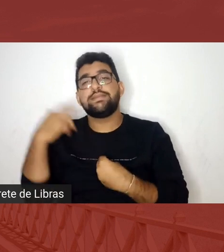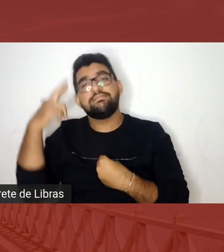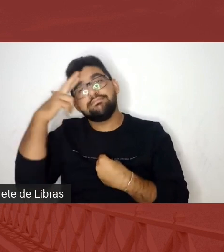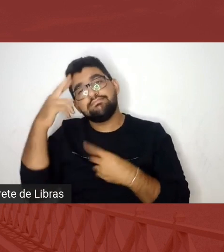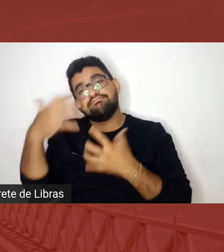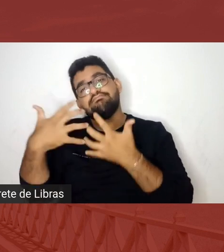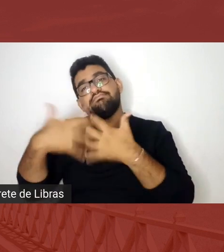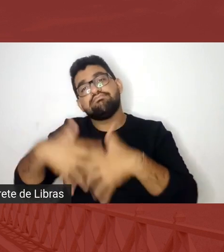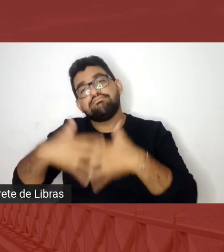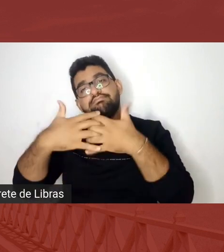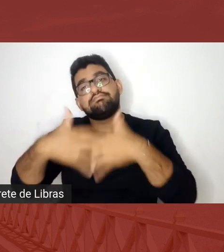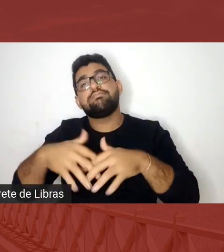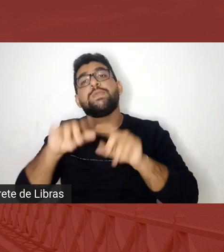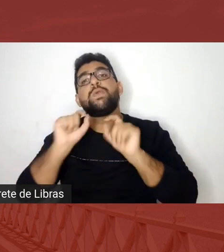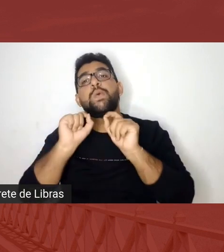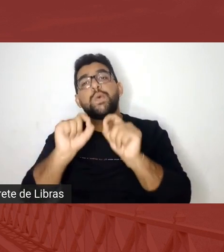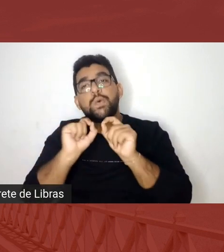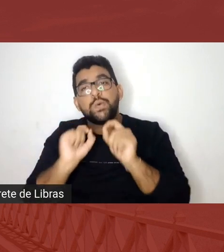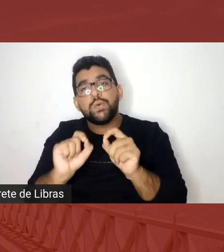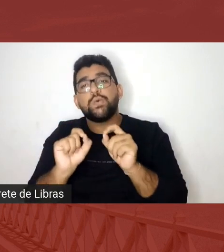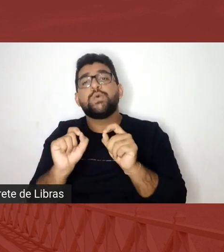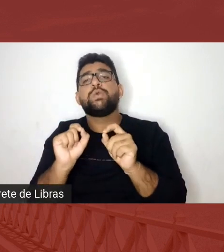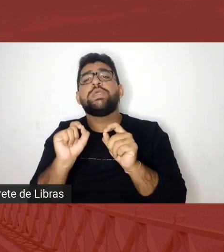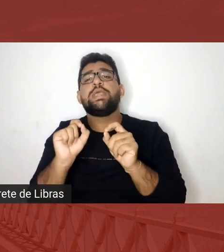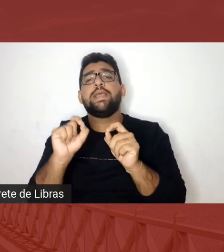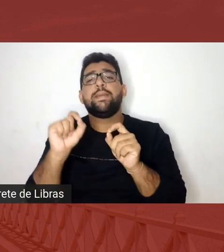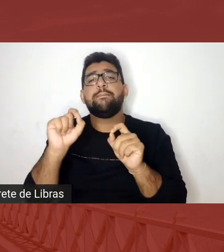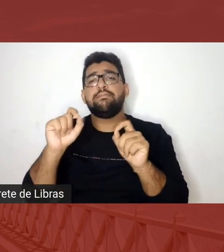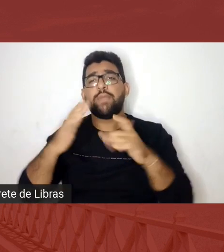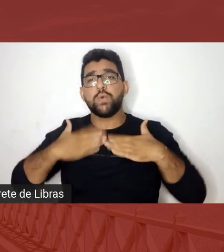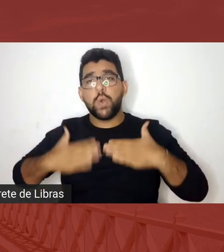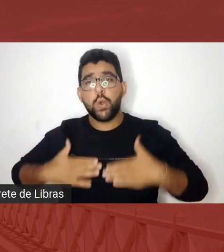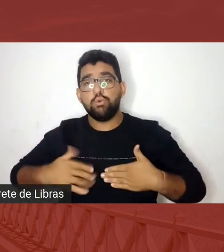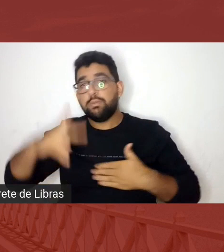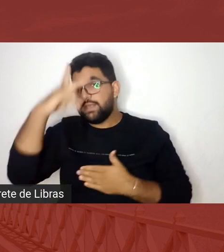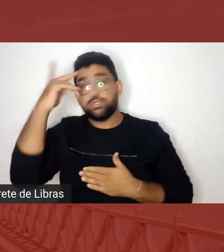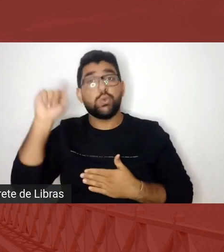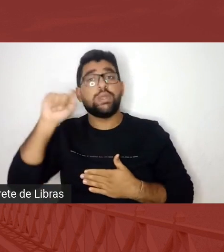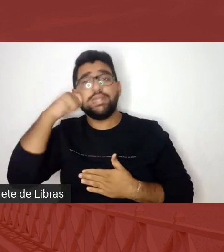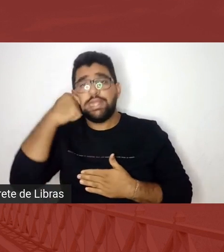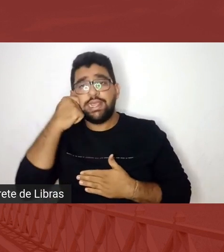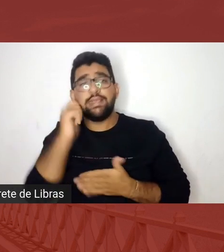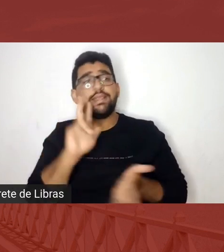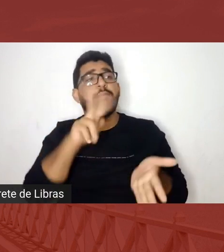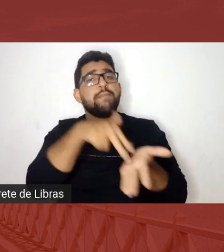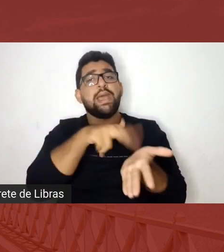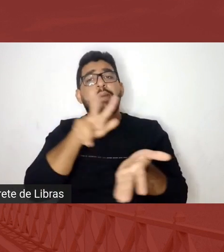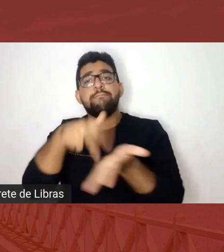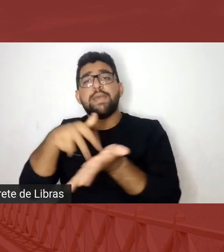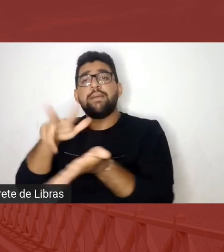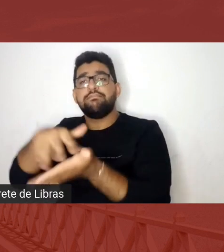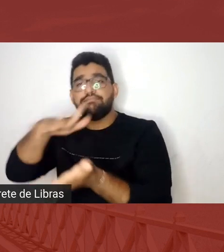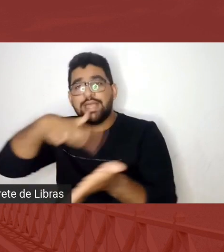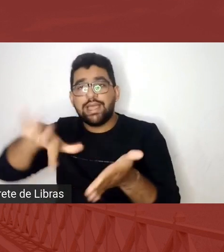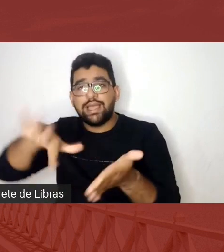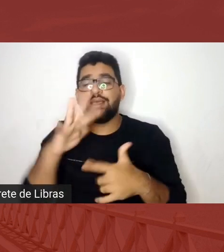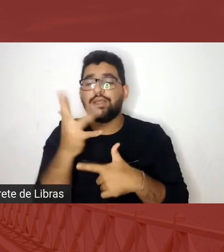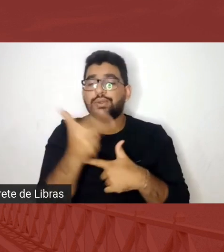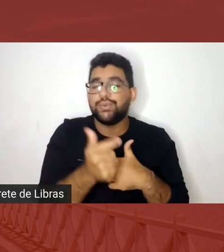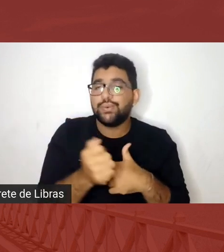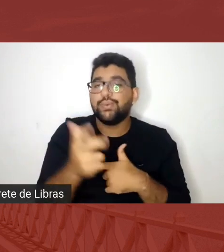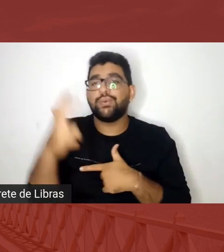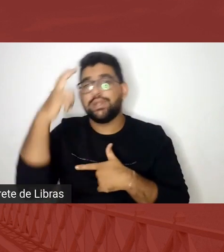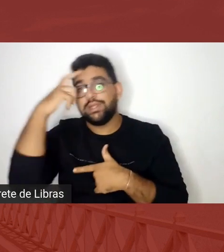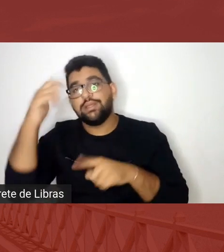ocupam os corpos, as corpos pretas, nesses lugares, na arte, na cultura, no patrimônio.